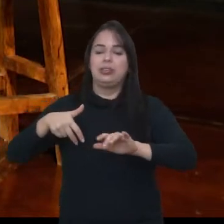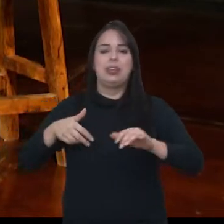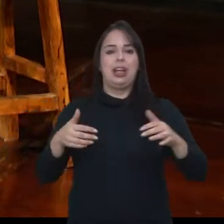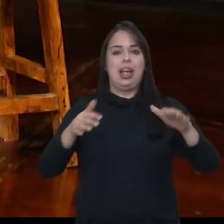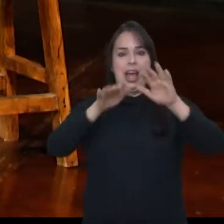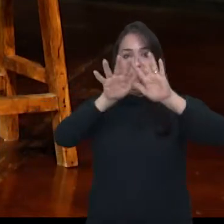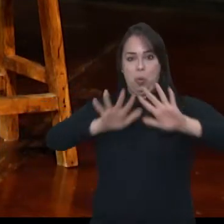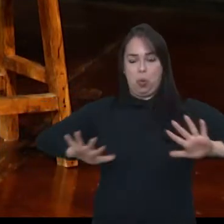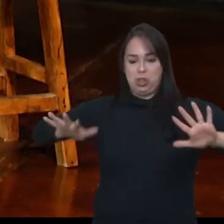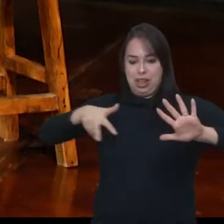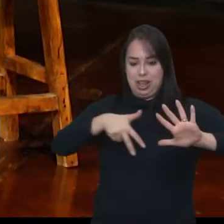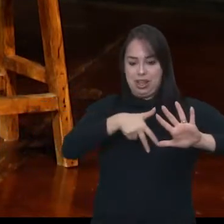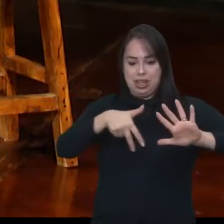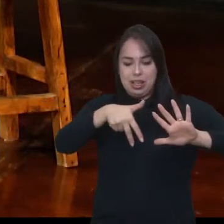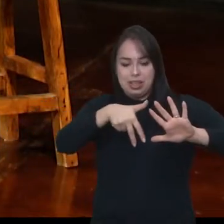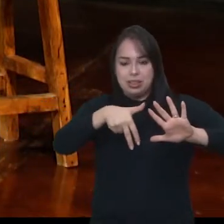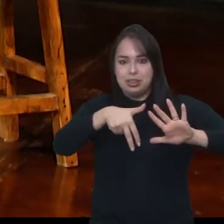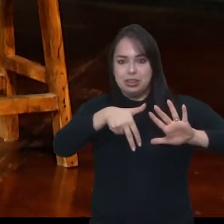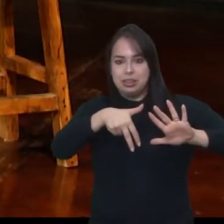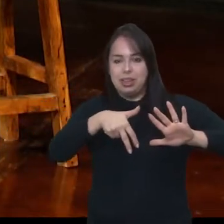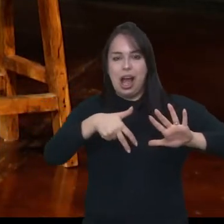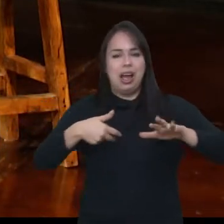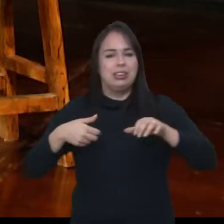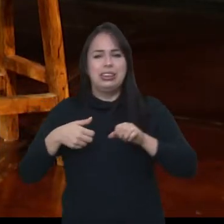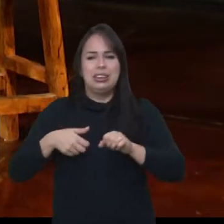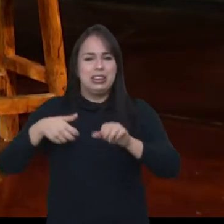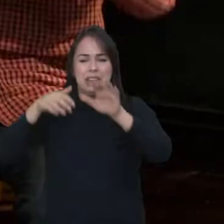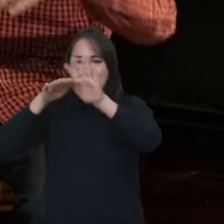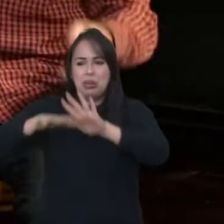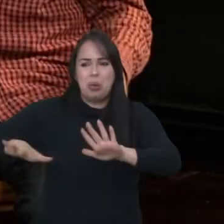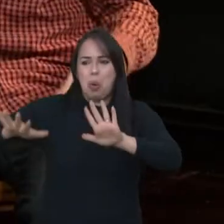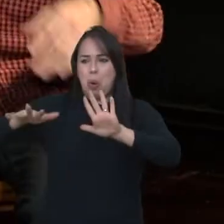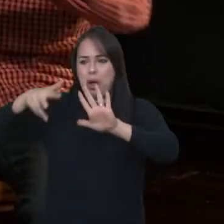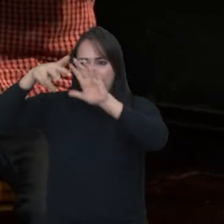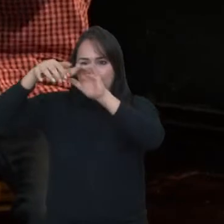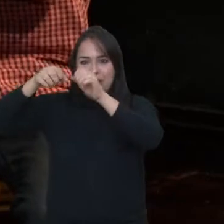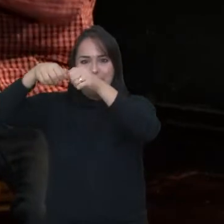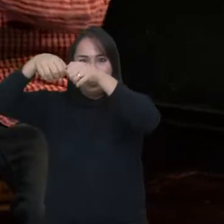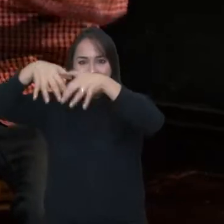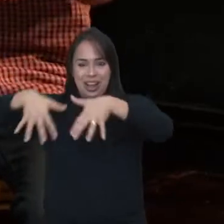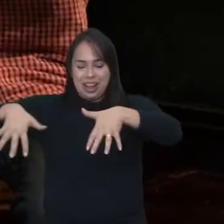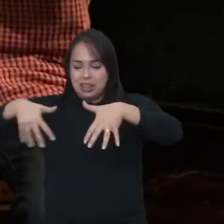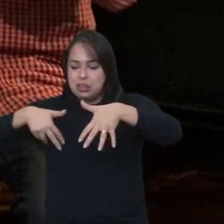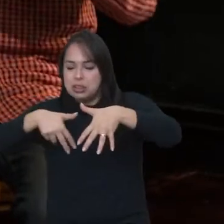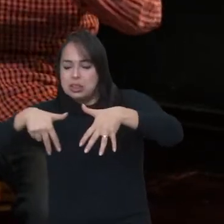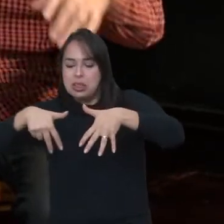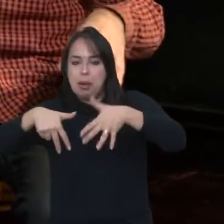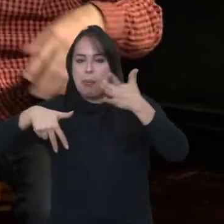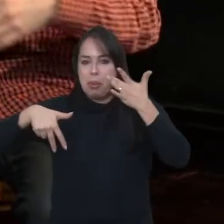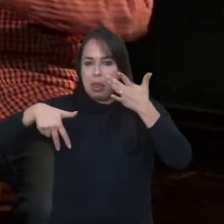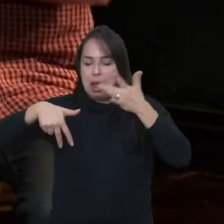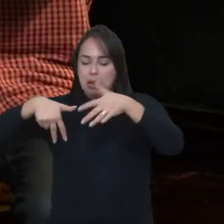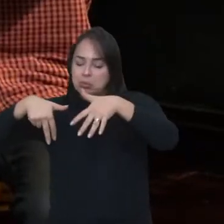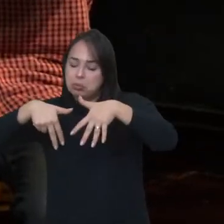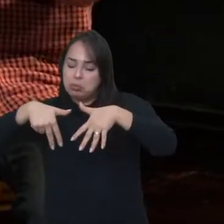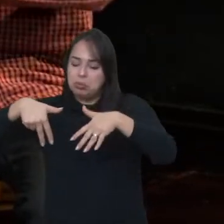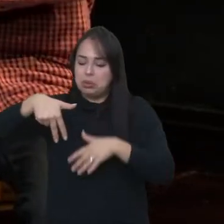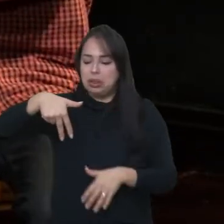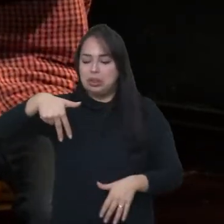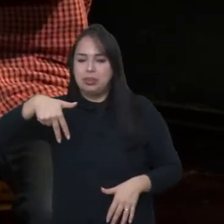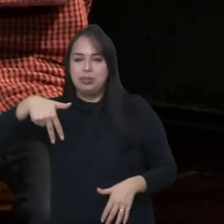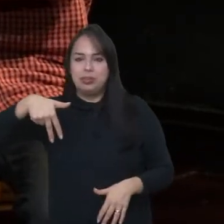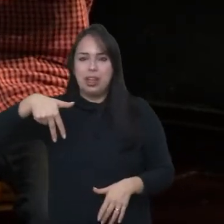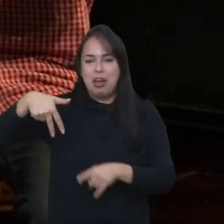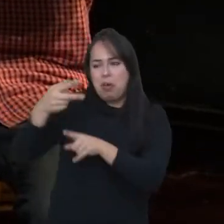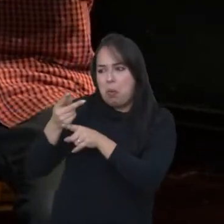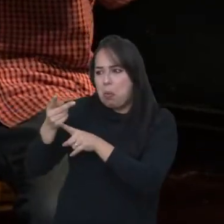a cortina é grande e tem um espacinho ali, só que às vezes, você não, é, você não fica, fica procurando lá, e nesse dia, sei